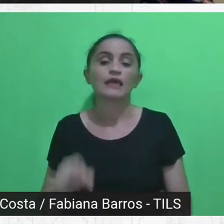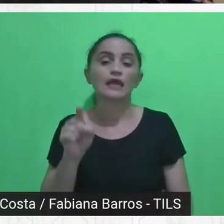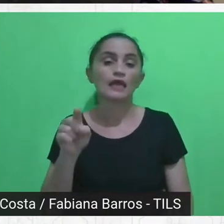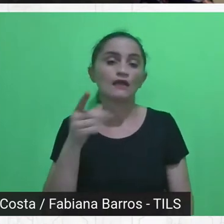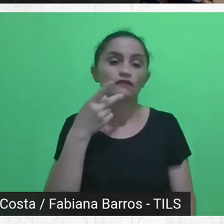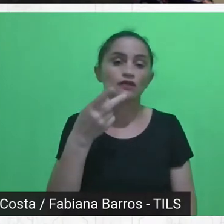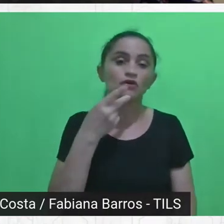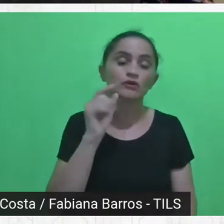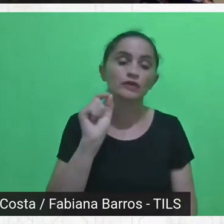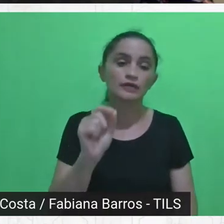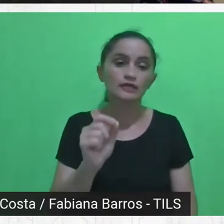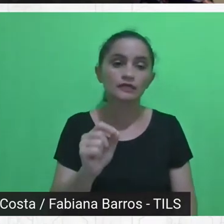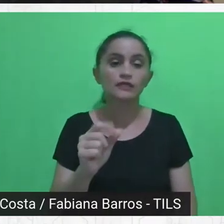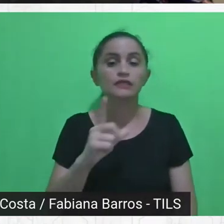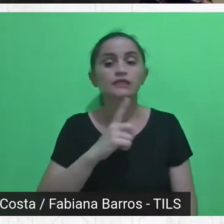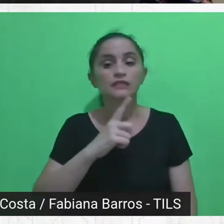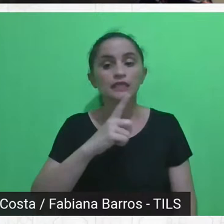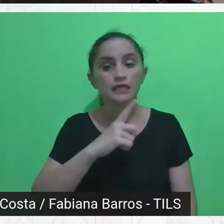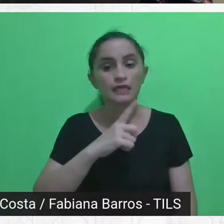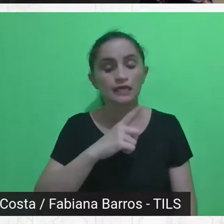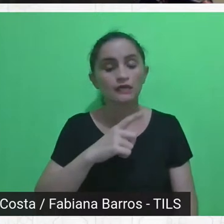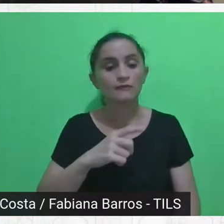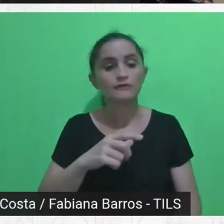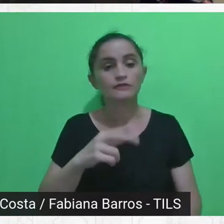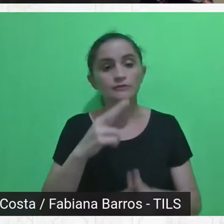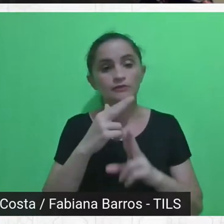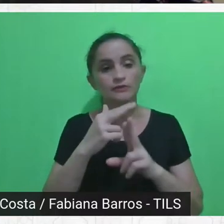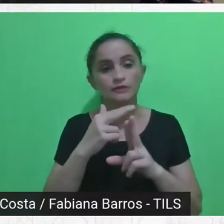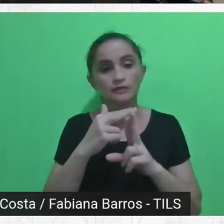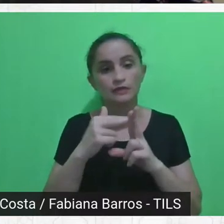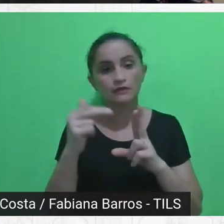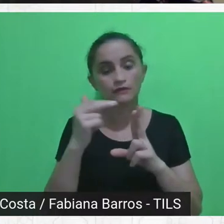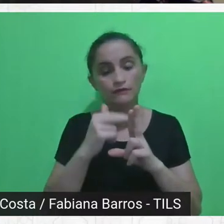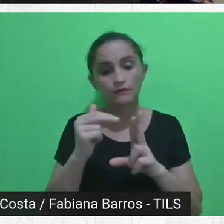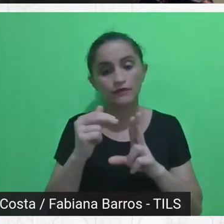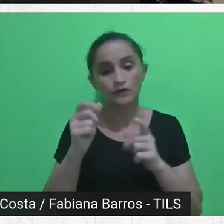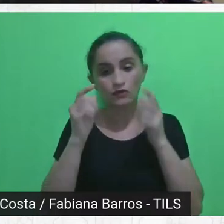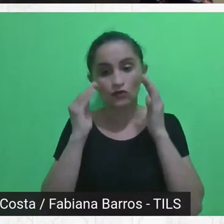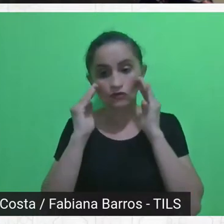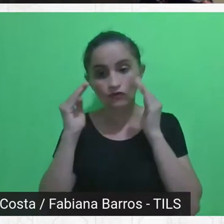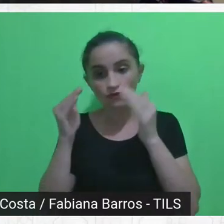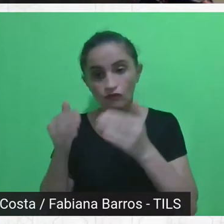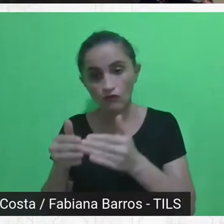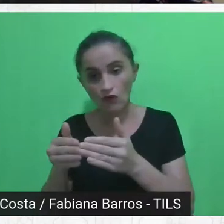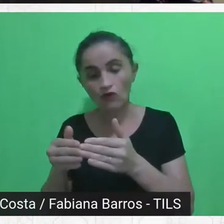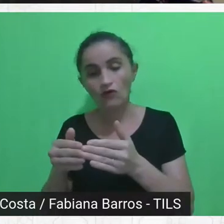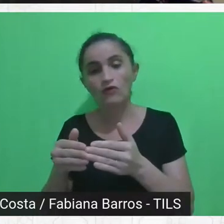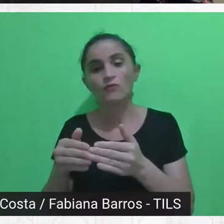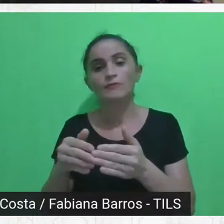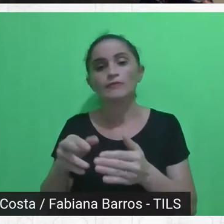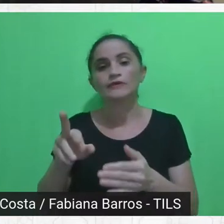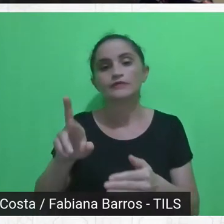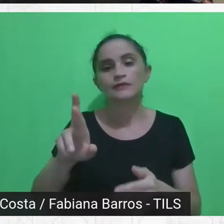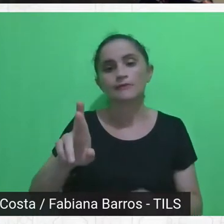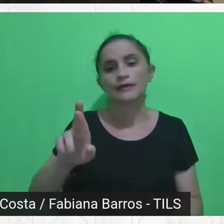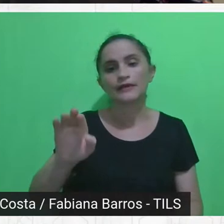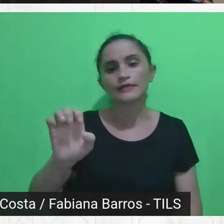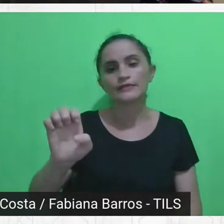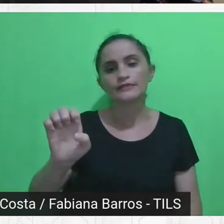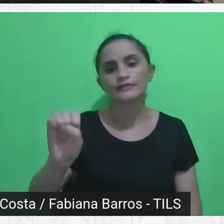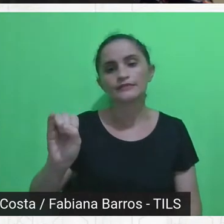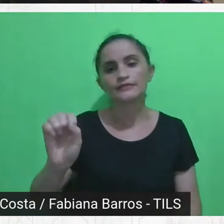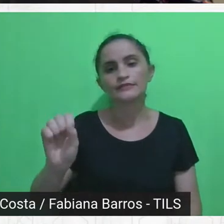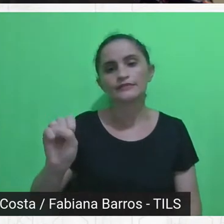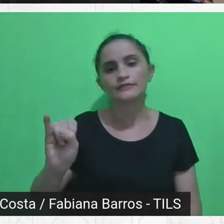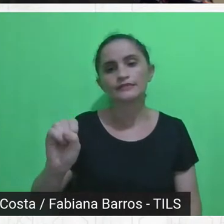que existe, no caso da Unive, uma atenção para regulamentar a residência, e eles tiveram que fazer isso a partir de um curso lá do